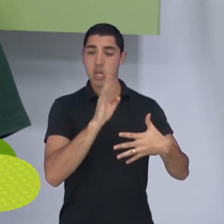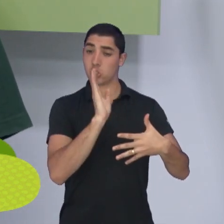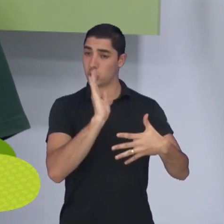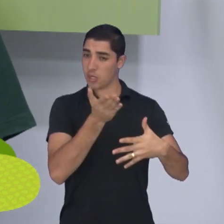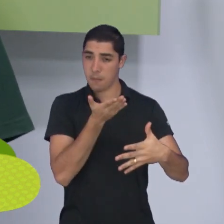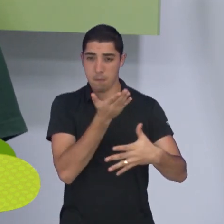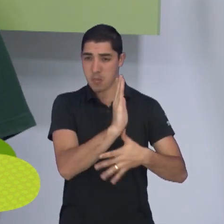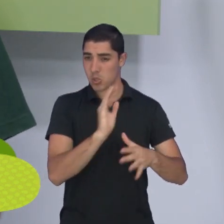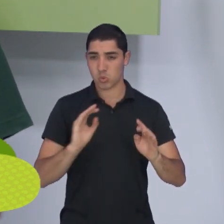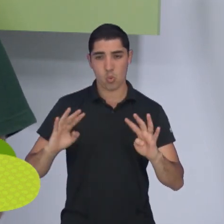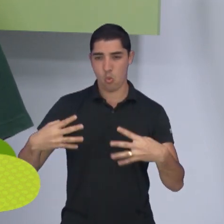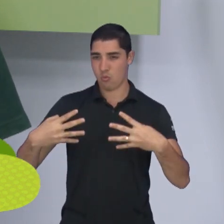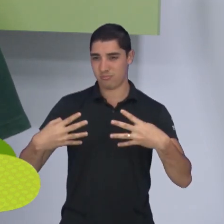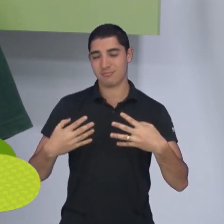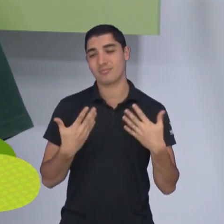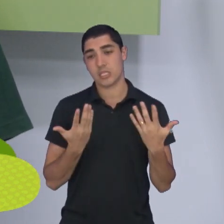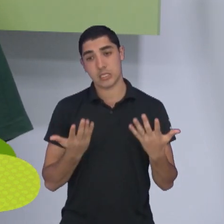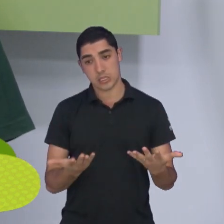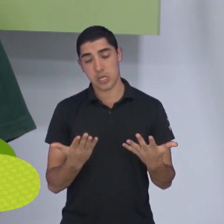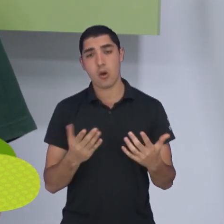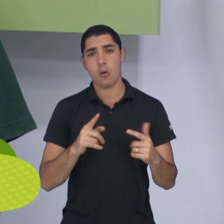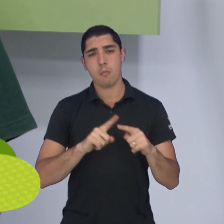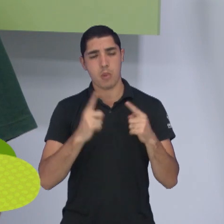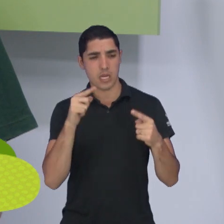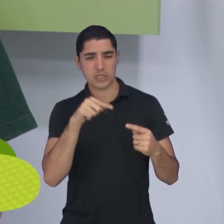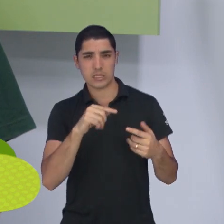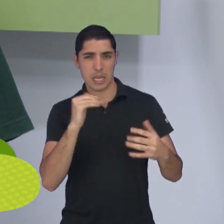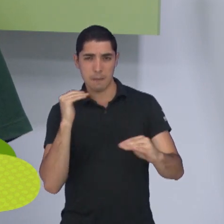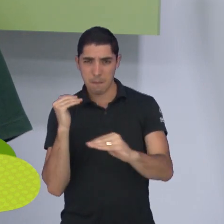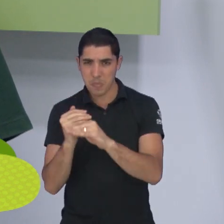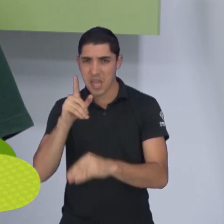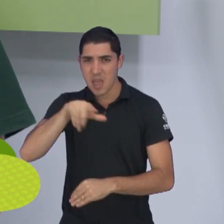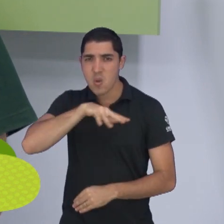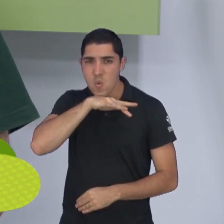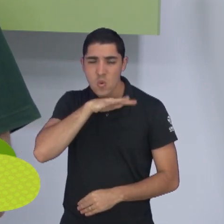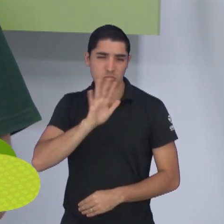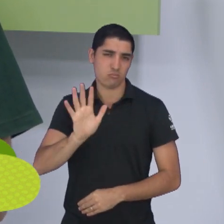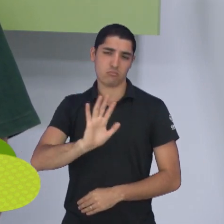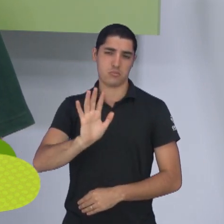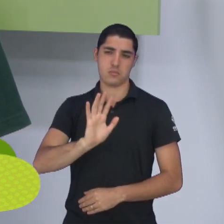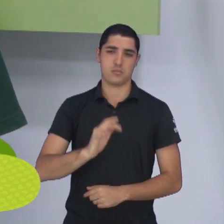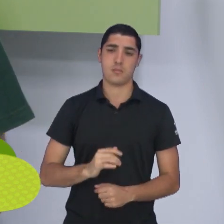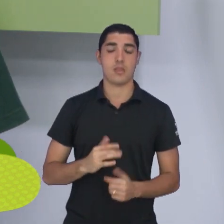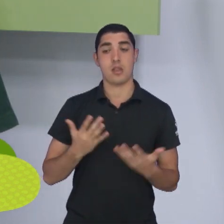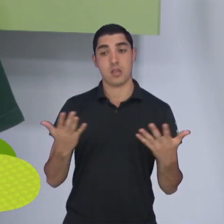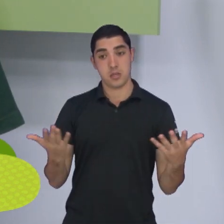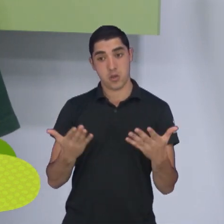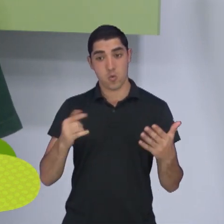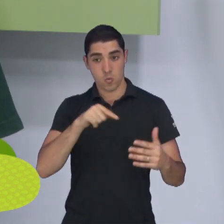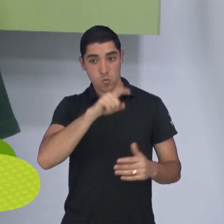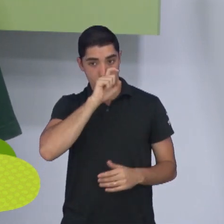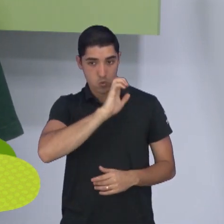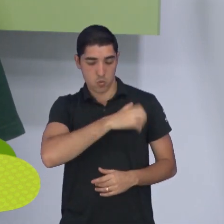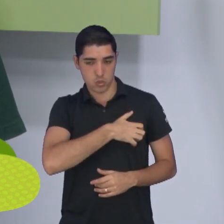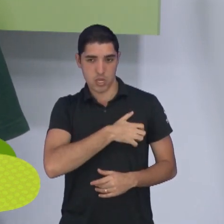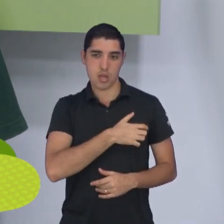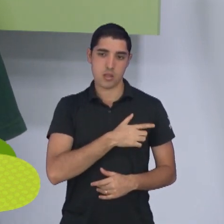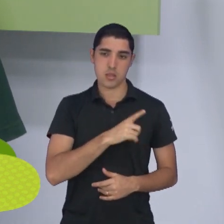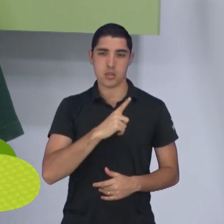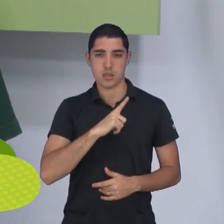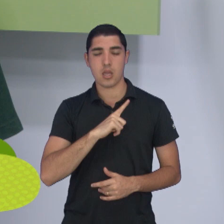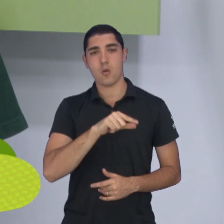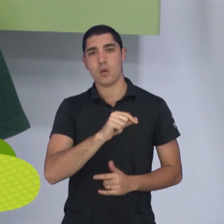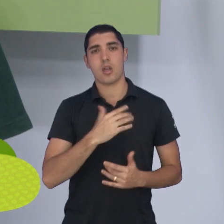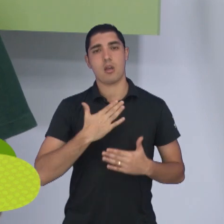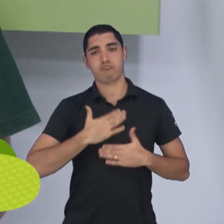o empate não é um dos piores resultados não. E agora o São José vai administrar aí desse terço